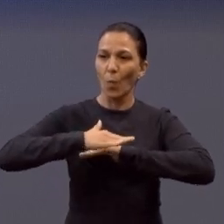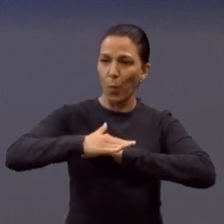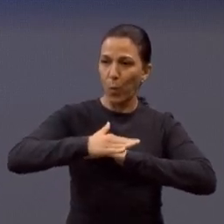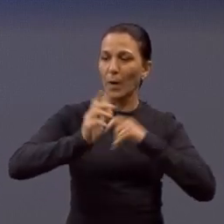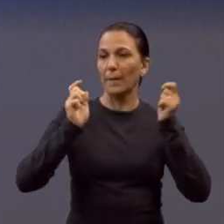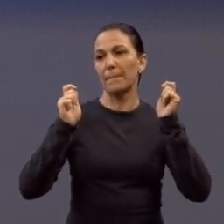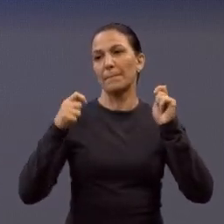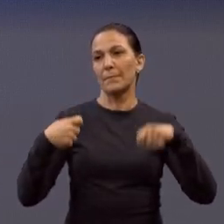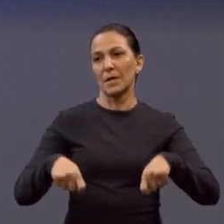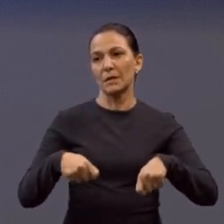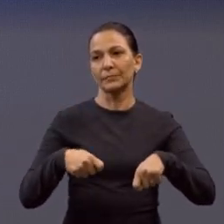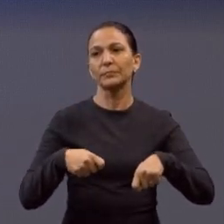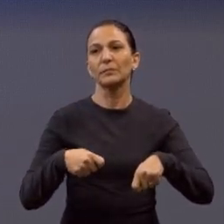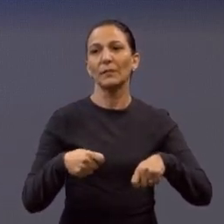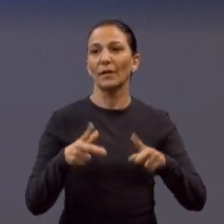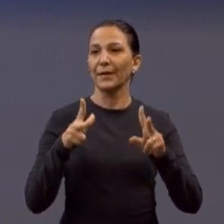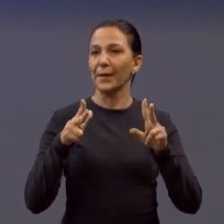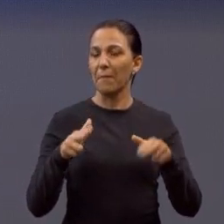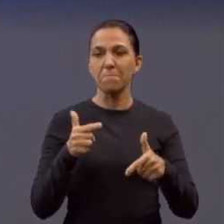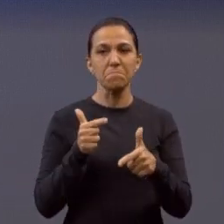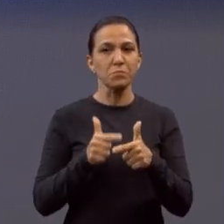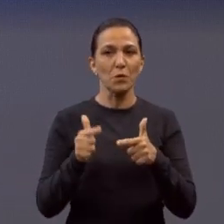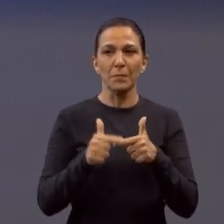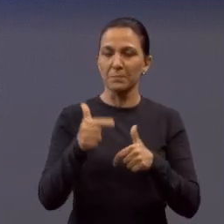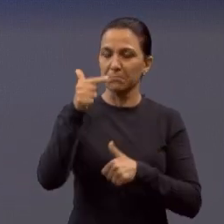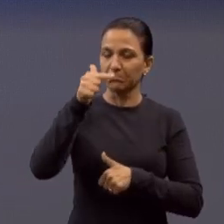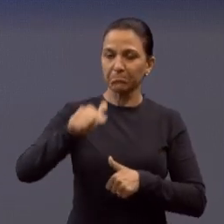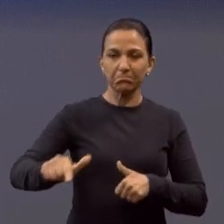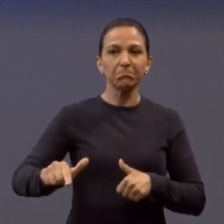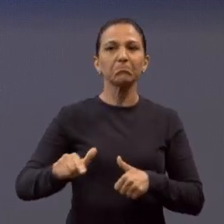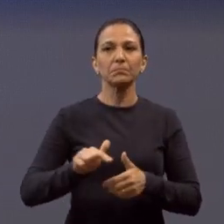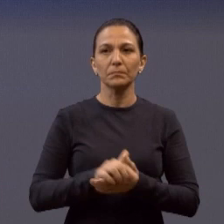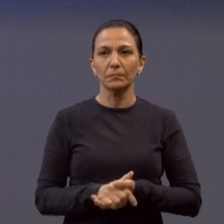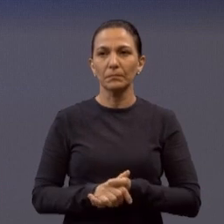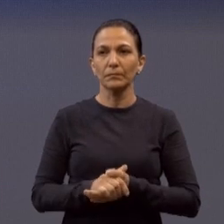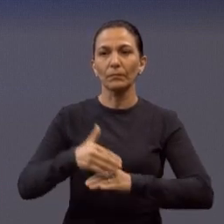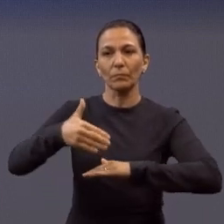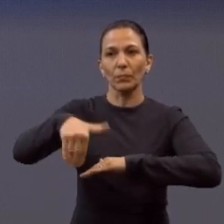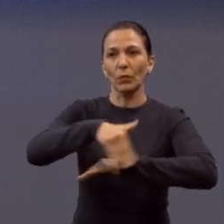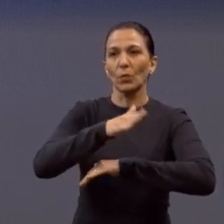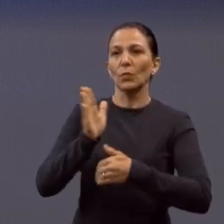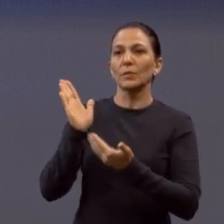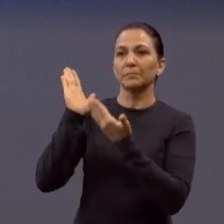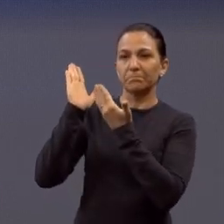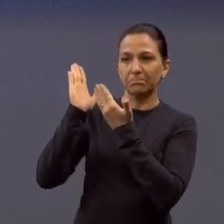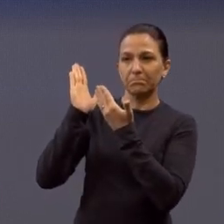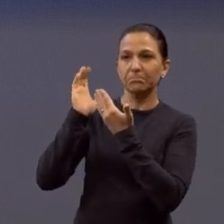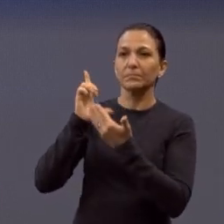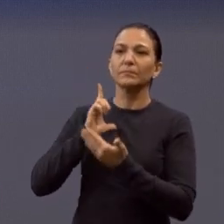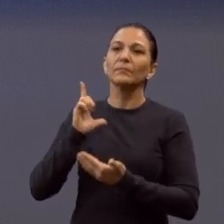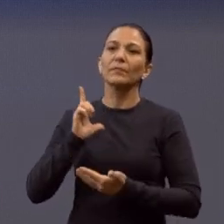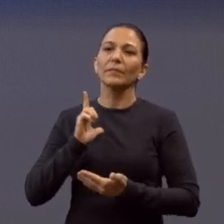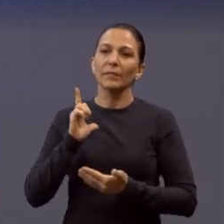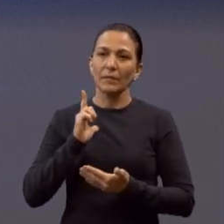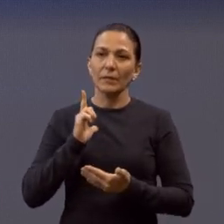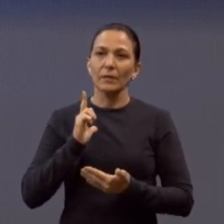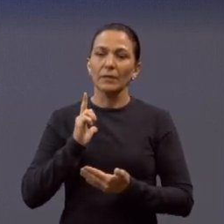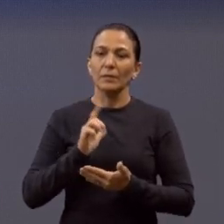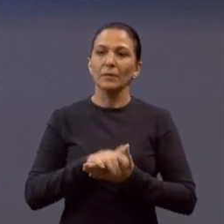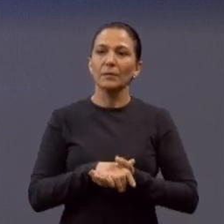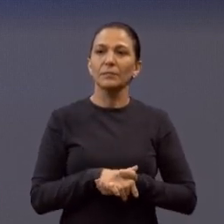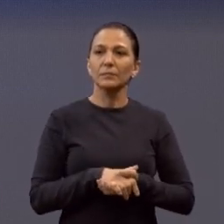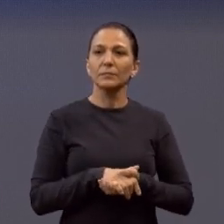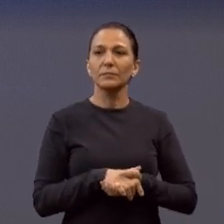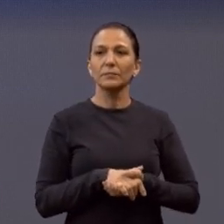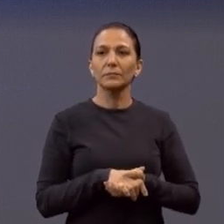aqui, ó. Na mesma situação. Zélia aparecida ali, Lói Leite, com Augusto